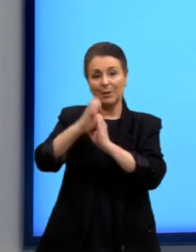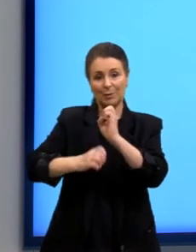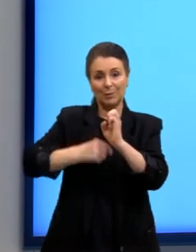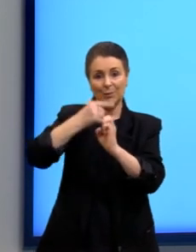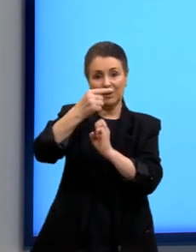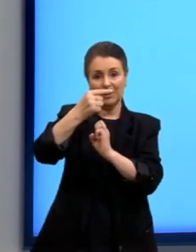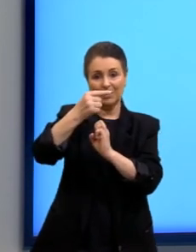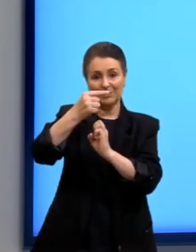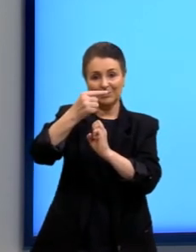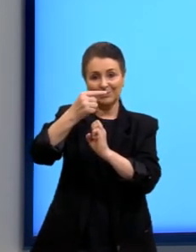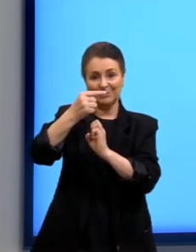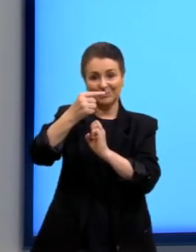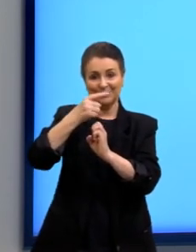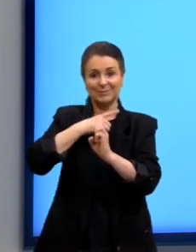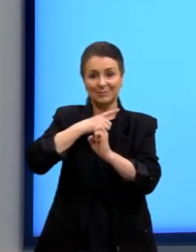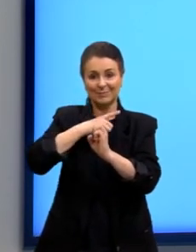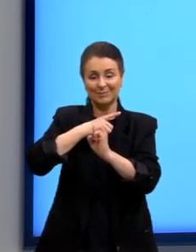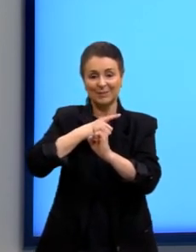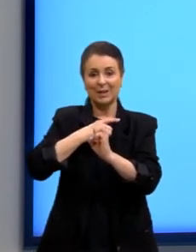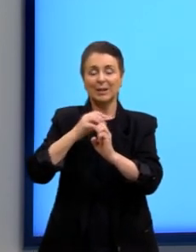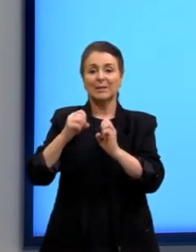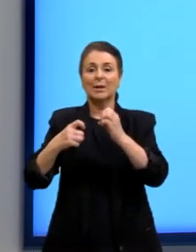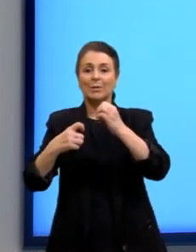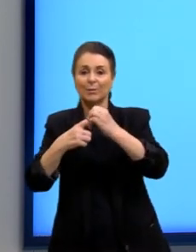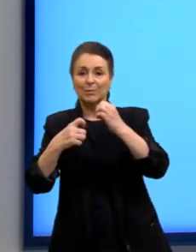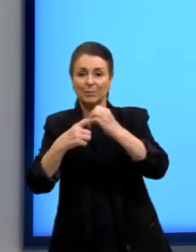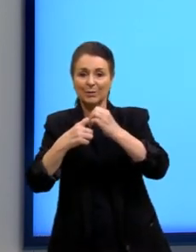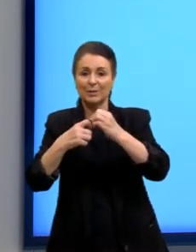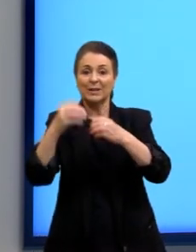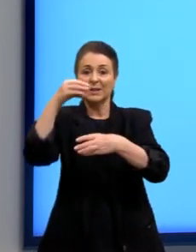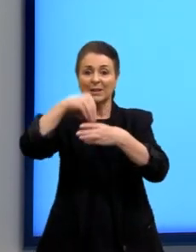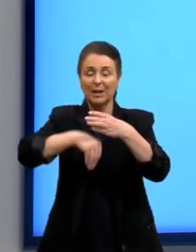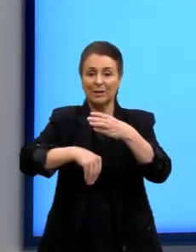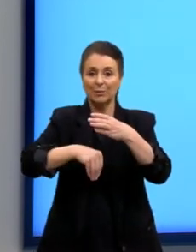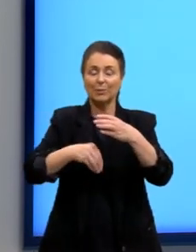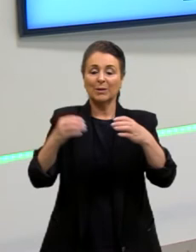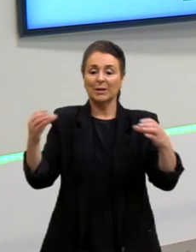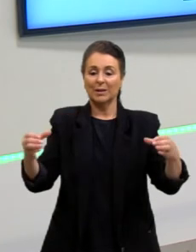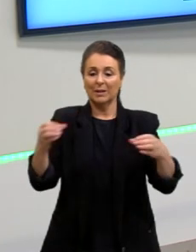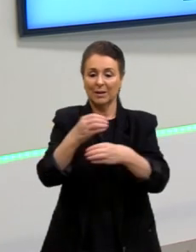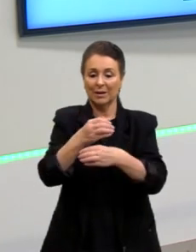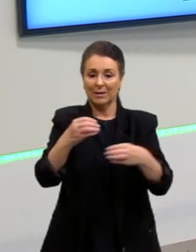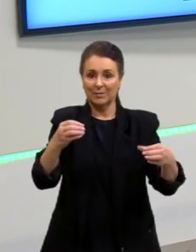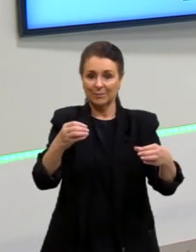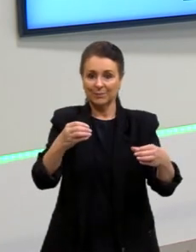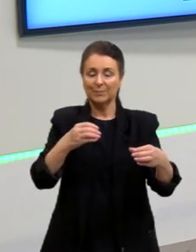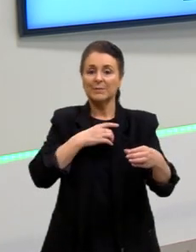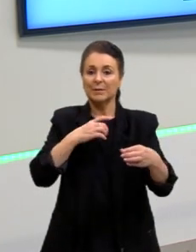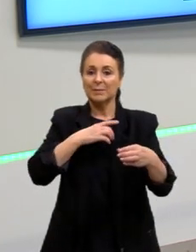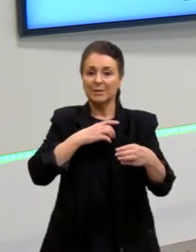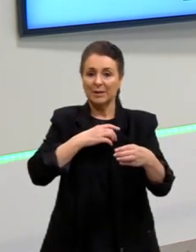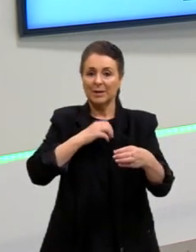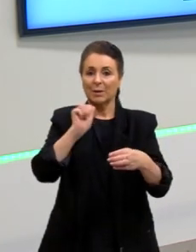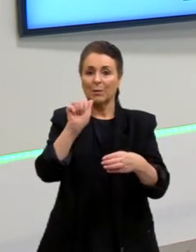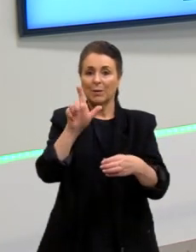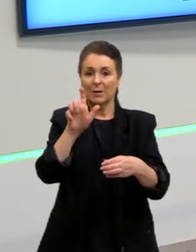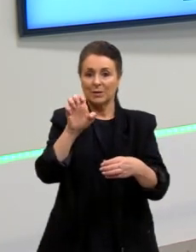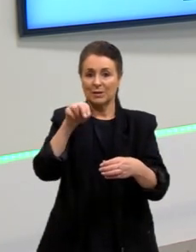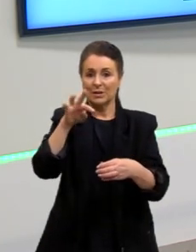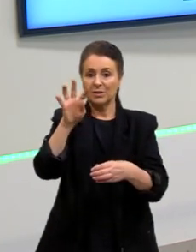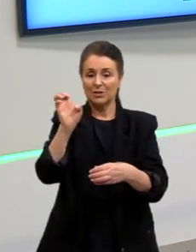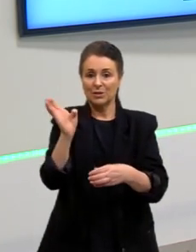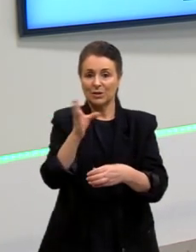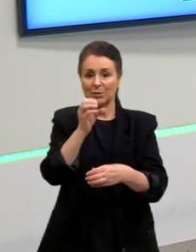de redução onde eu vou ter um agente oxidante naquelas reações né então sempre vai ter agente oxidante sempre vai ter agente